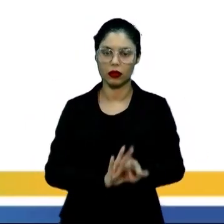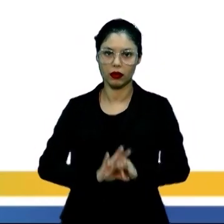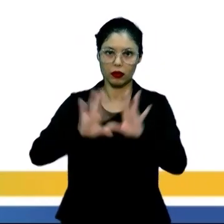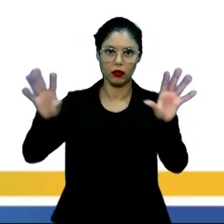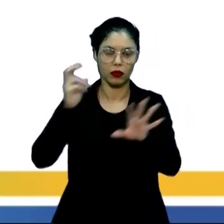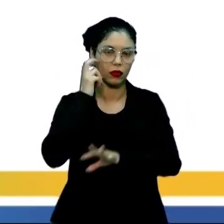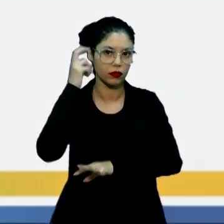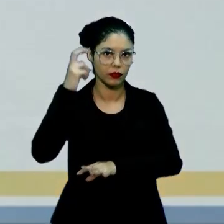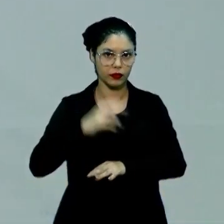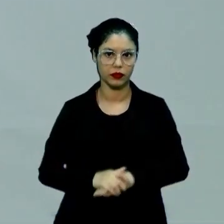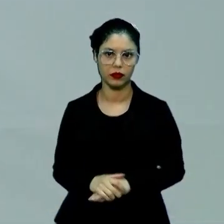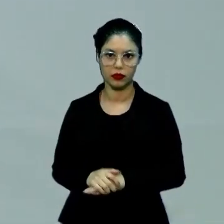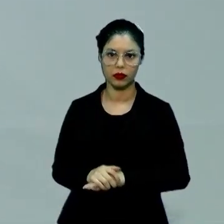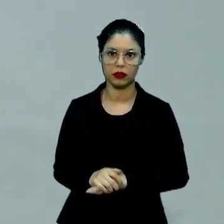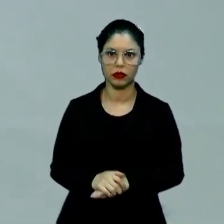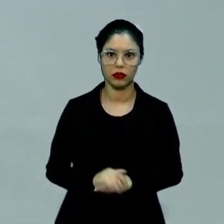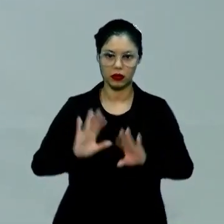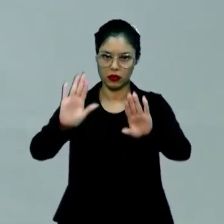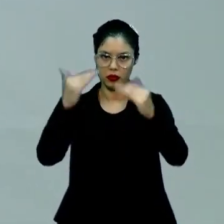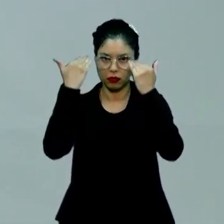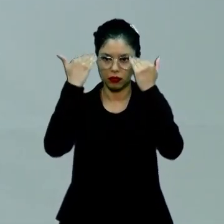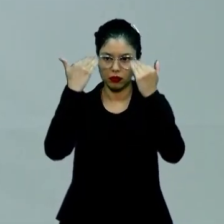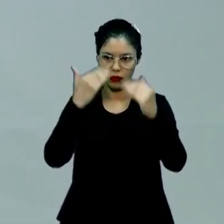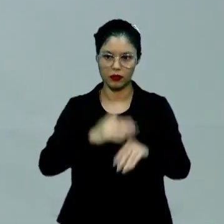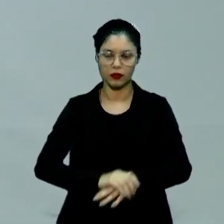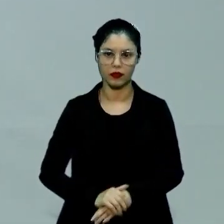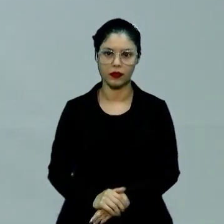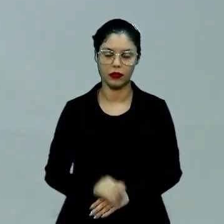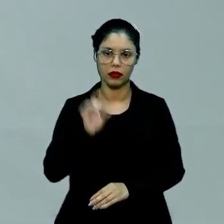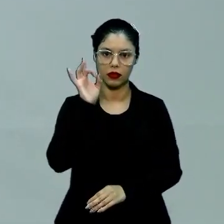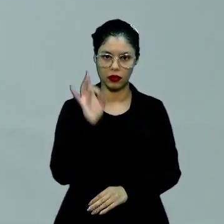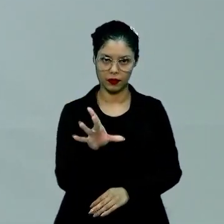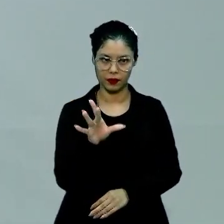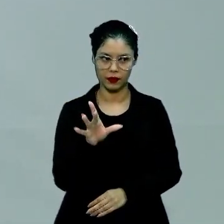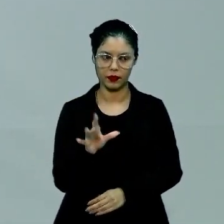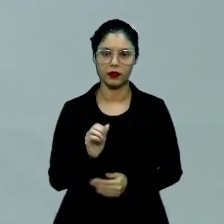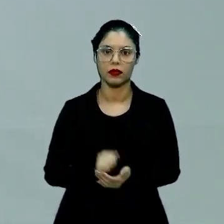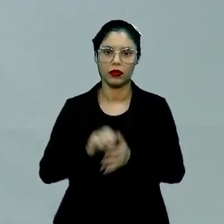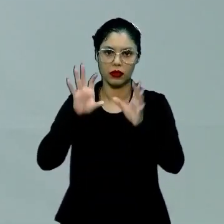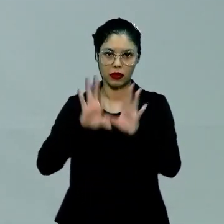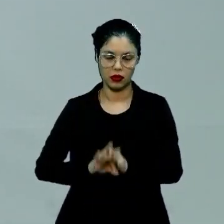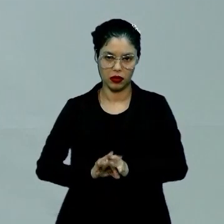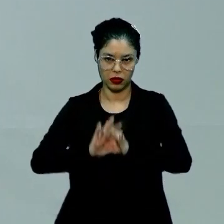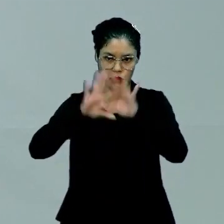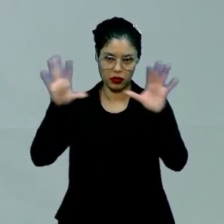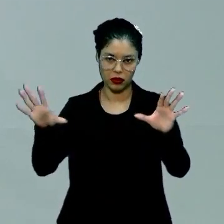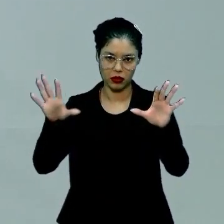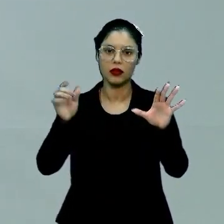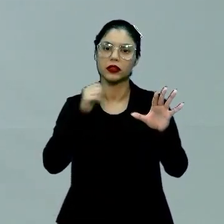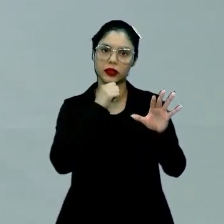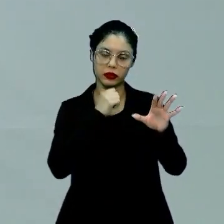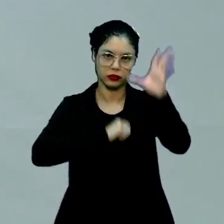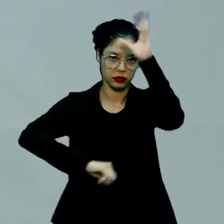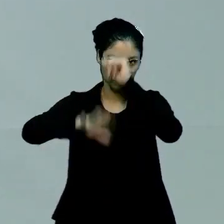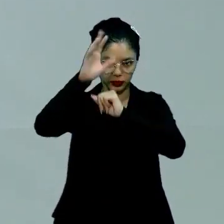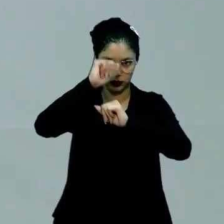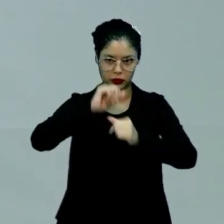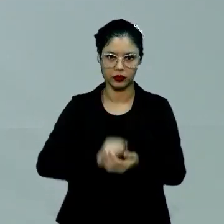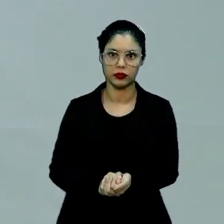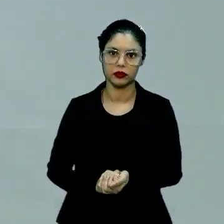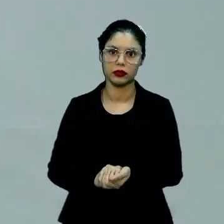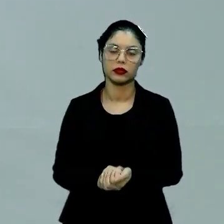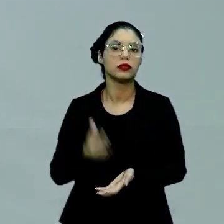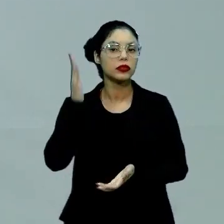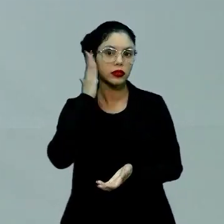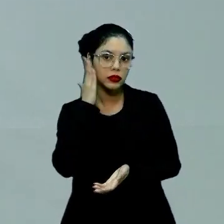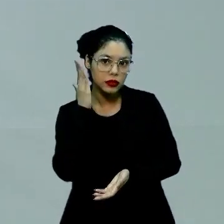cultural. Volto aqui rapidão. Só há liberdade quando há conhecimento. A gente